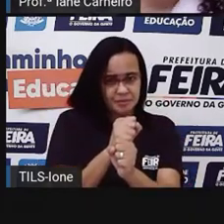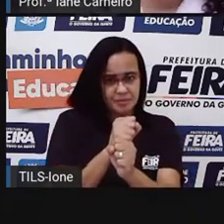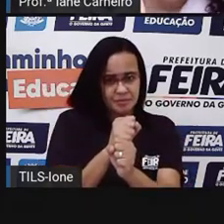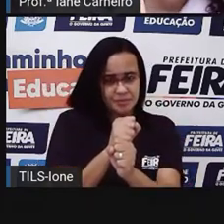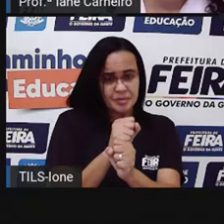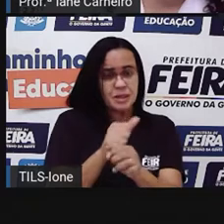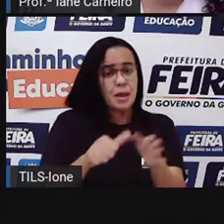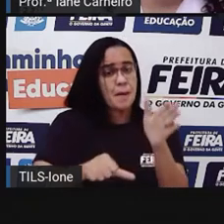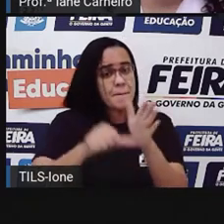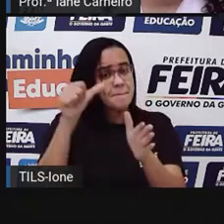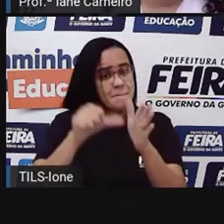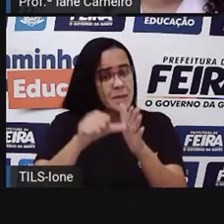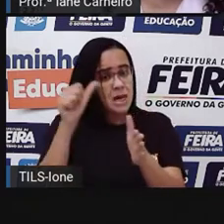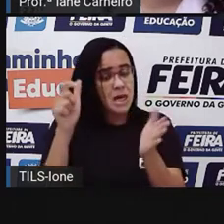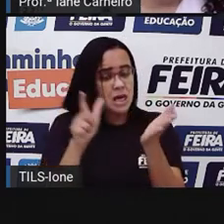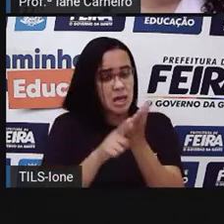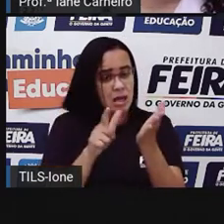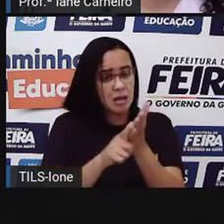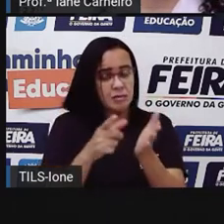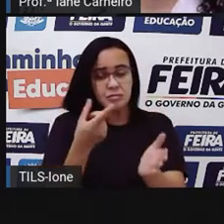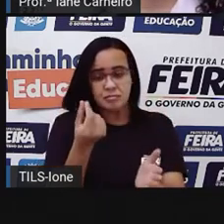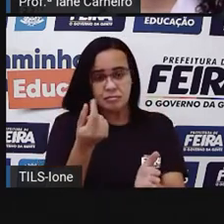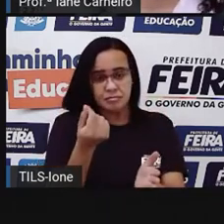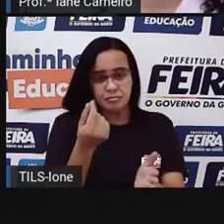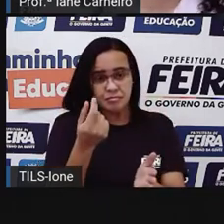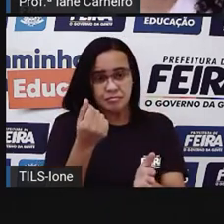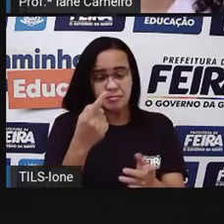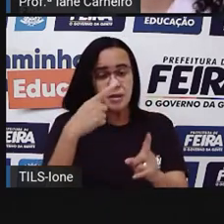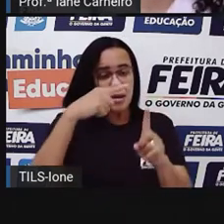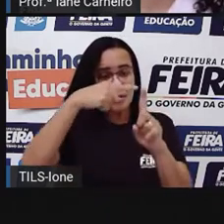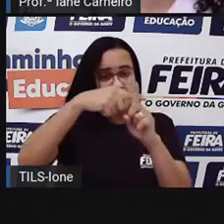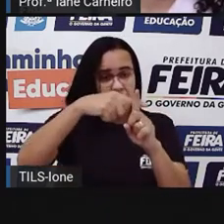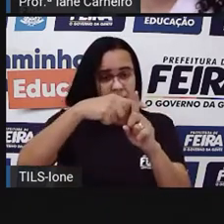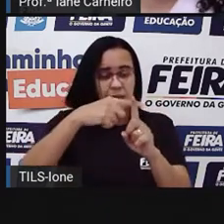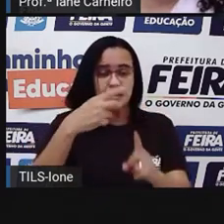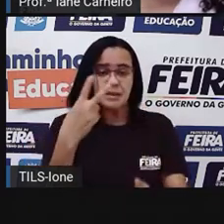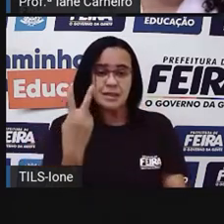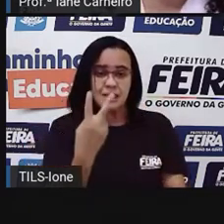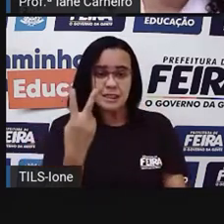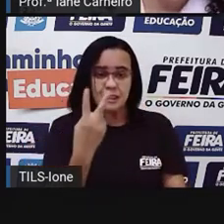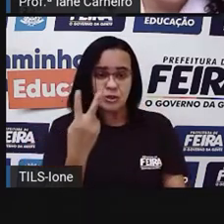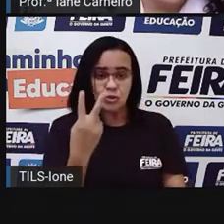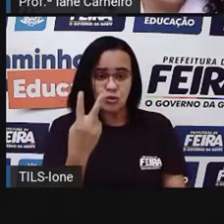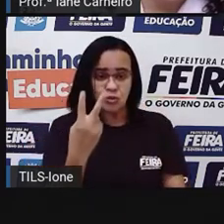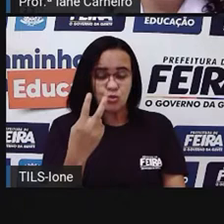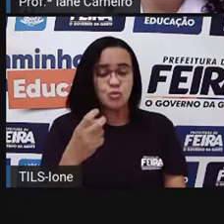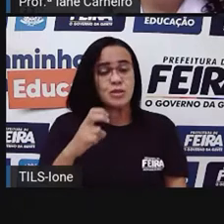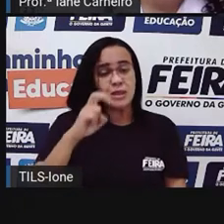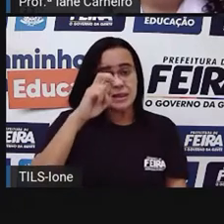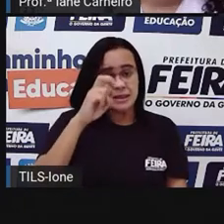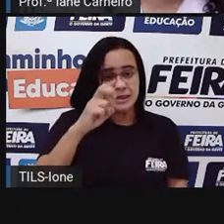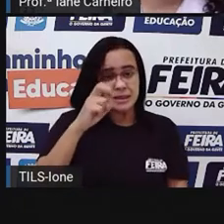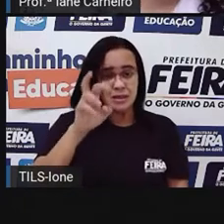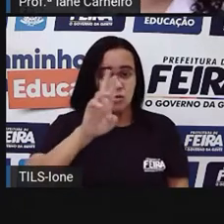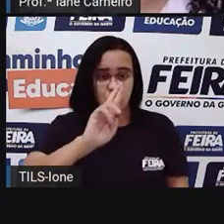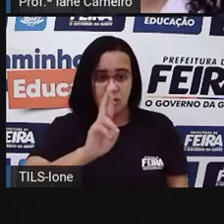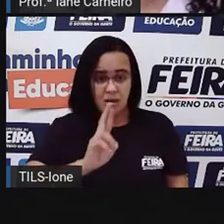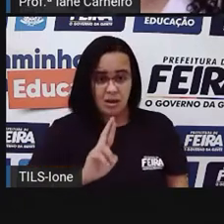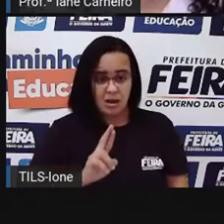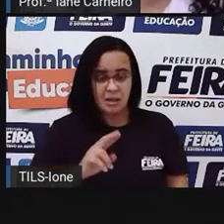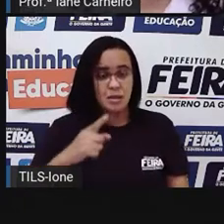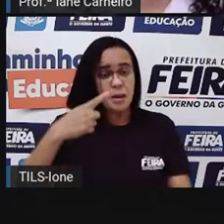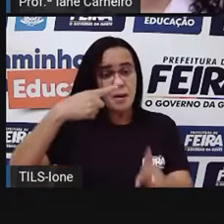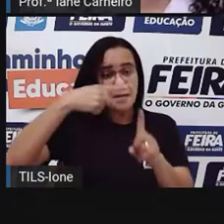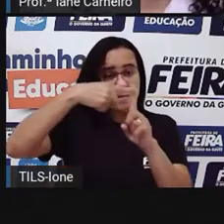é R$2,00, mais a segunda nota, ó, que é R$5,00, mais